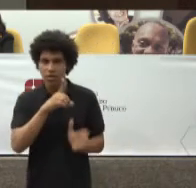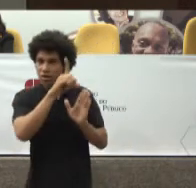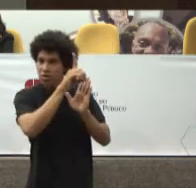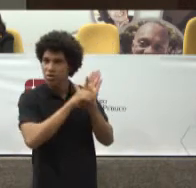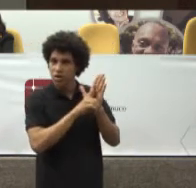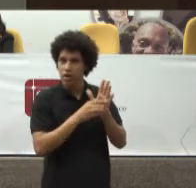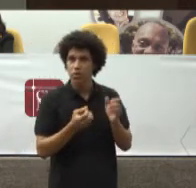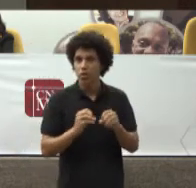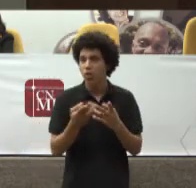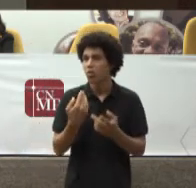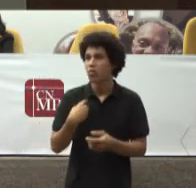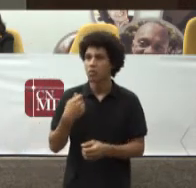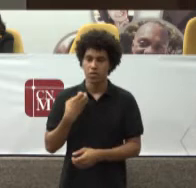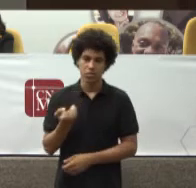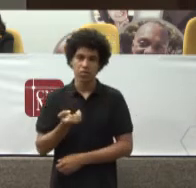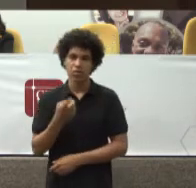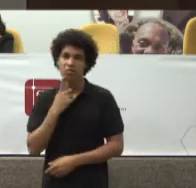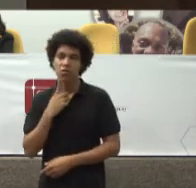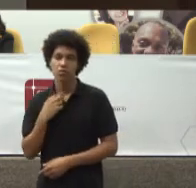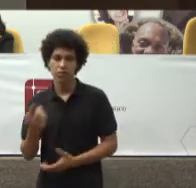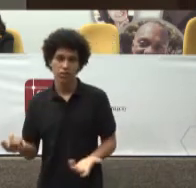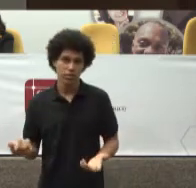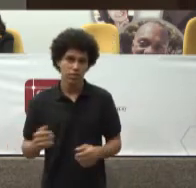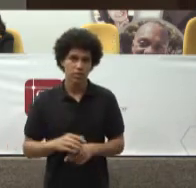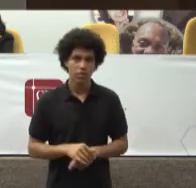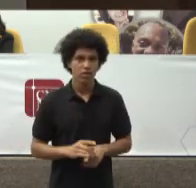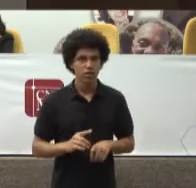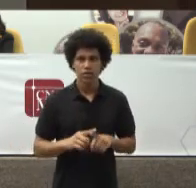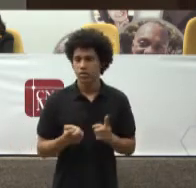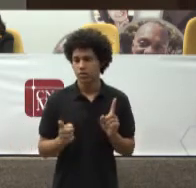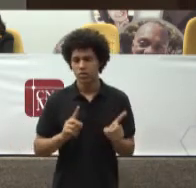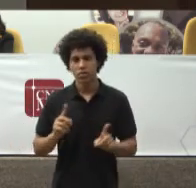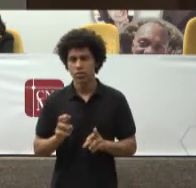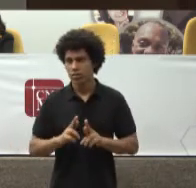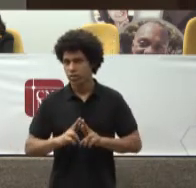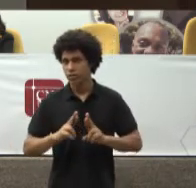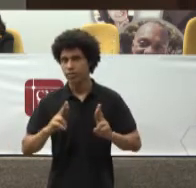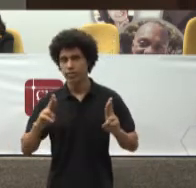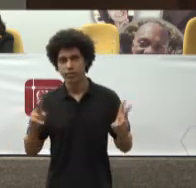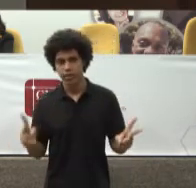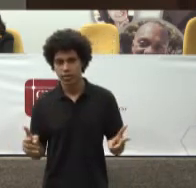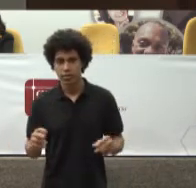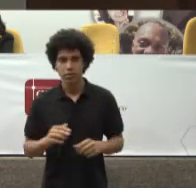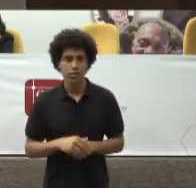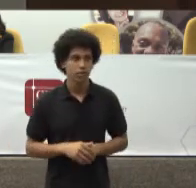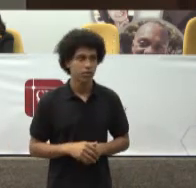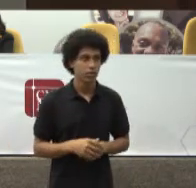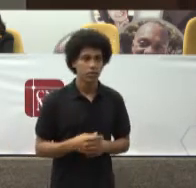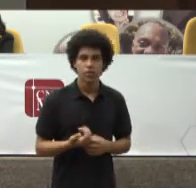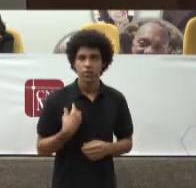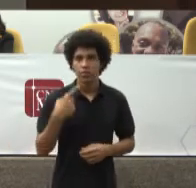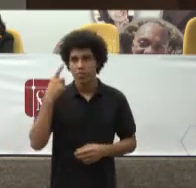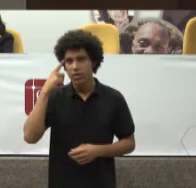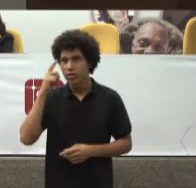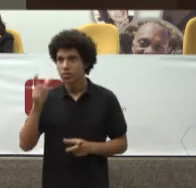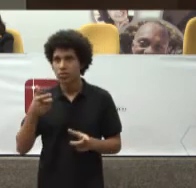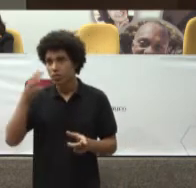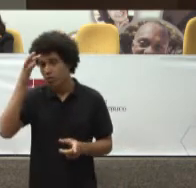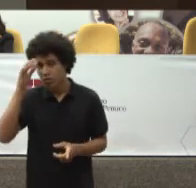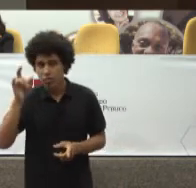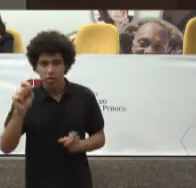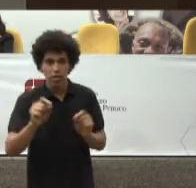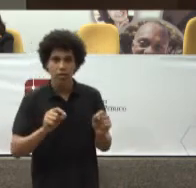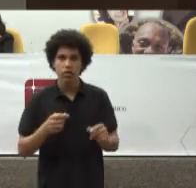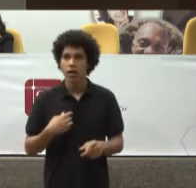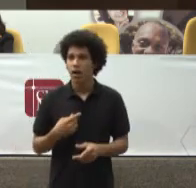pretendam Contra o Estado Esse é um equívoco Hermenêutico Que trouxeram A integralidade Um conceito Semântico Um conceito